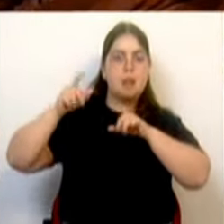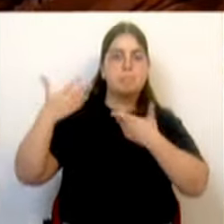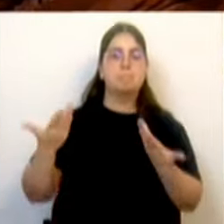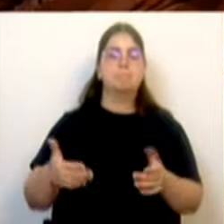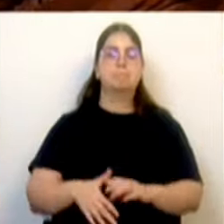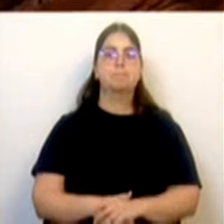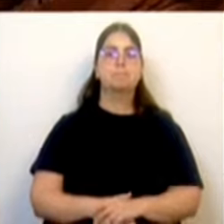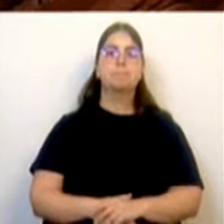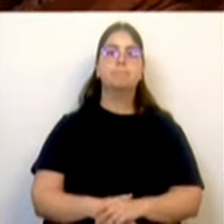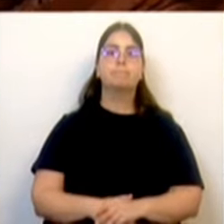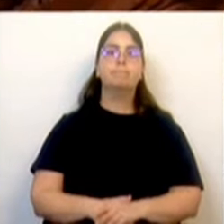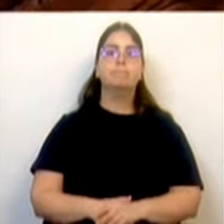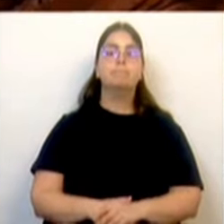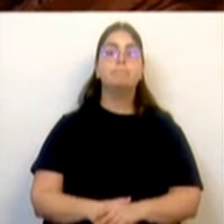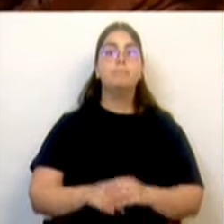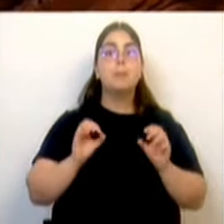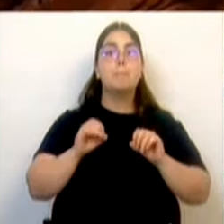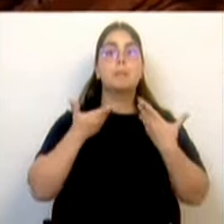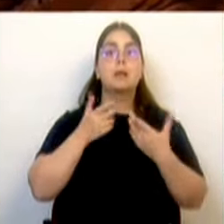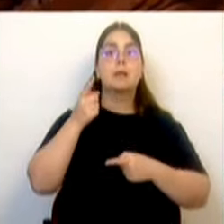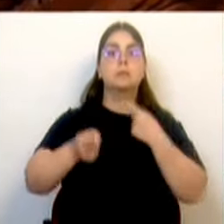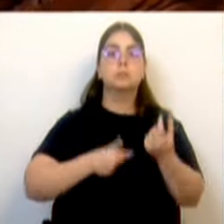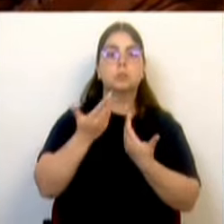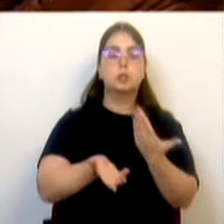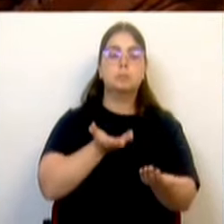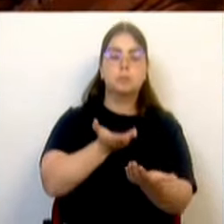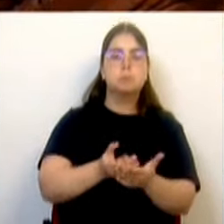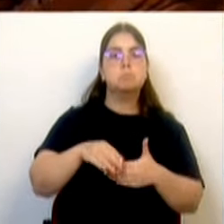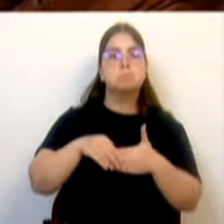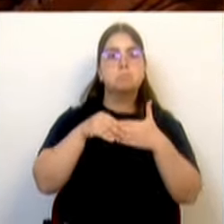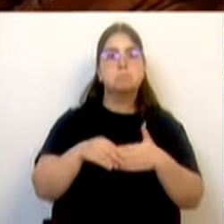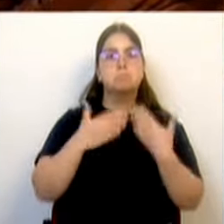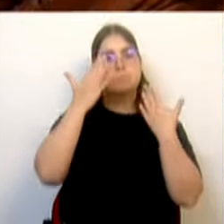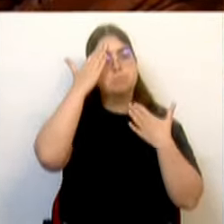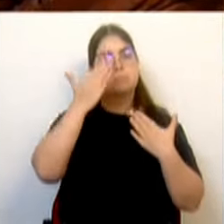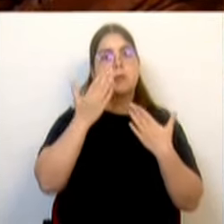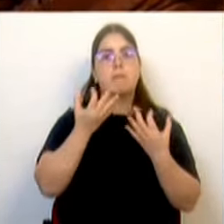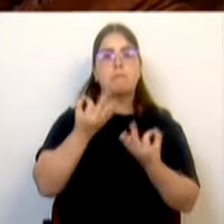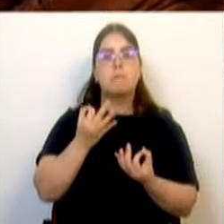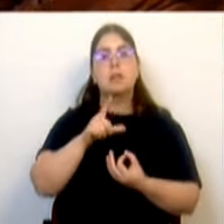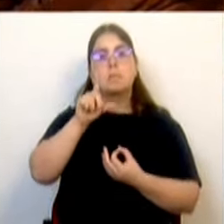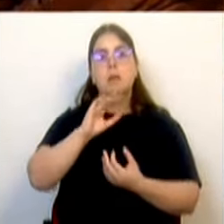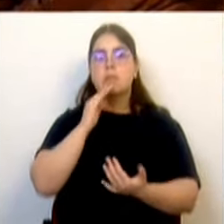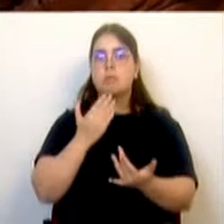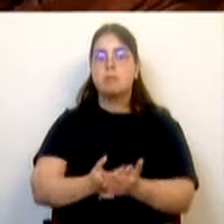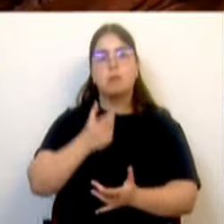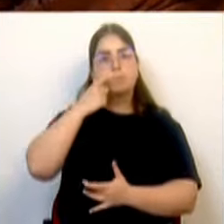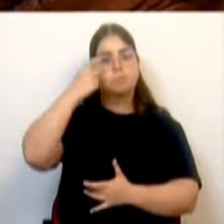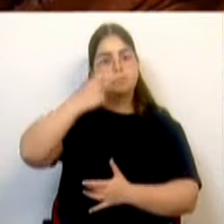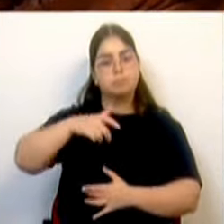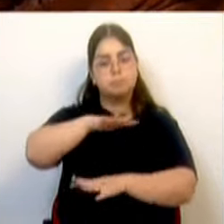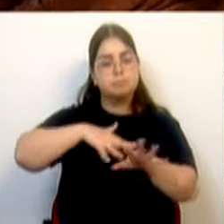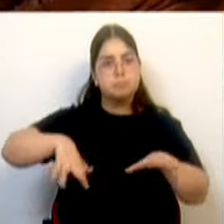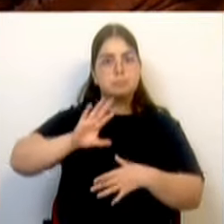Em primeiro lugar, gostaríamos de saudar as petições e o contributo de cidadania que dão nesta Casa, que é a Casa da